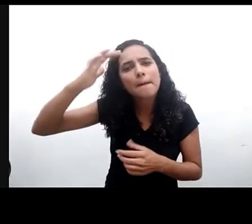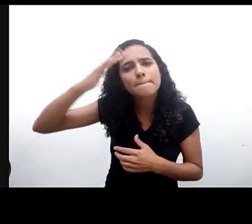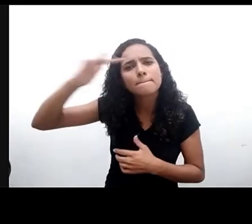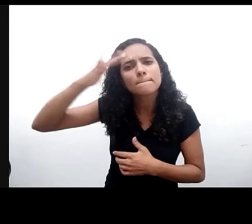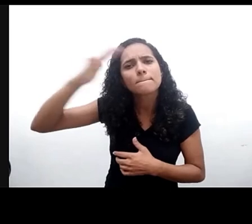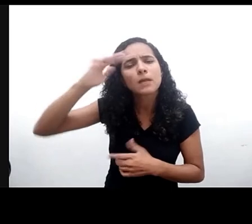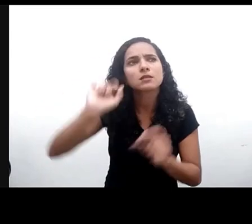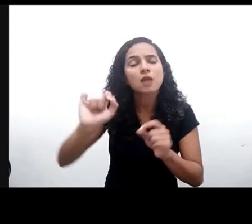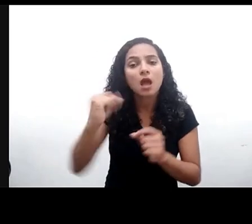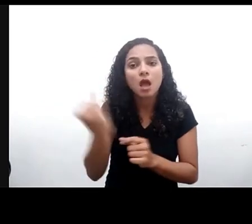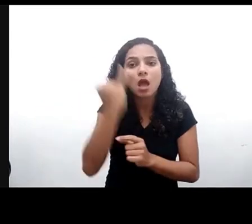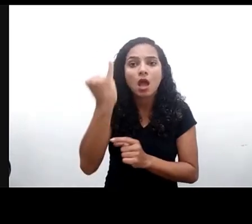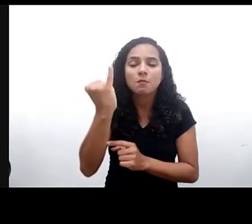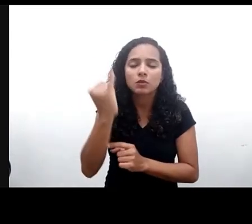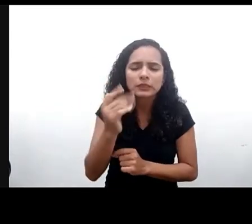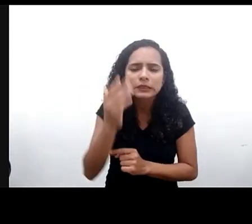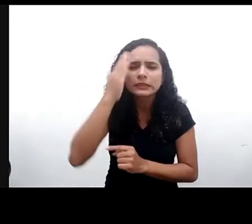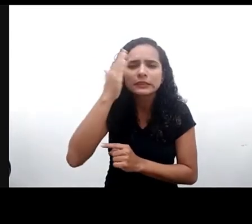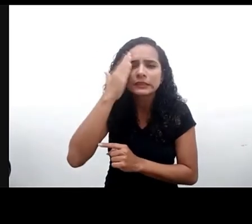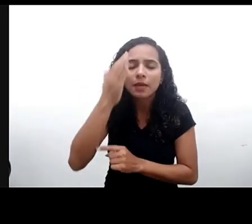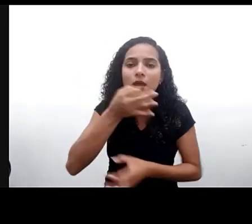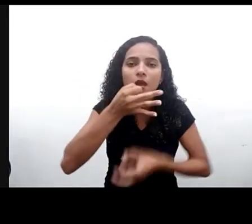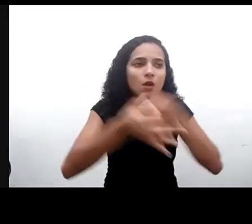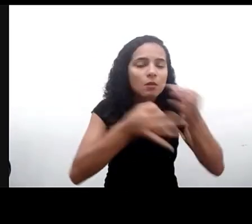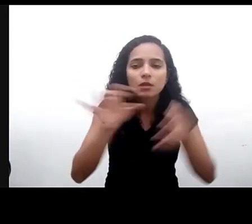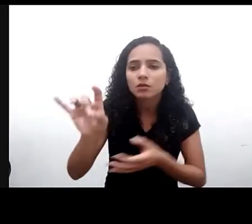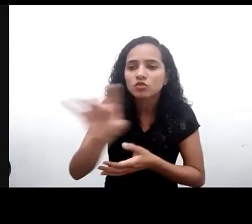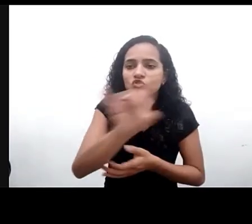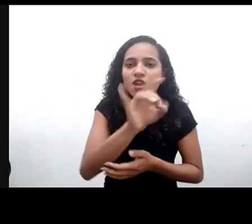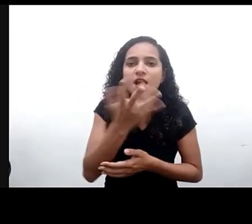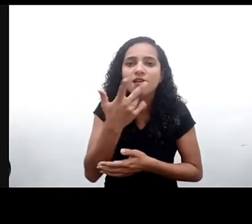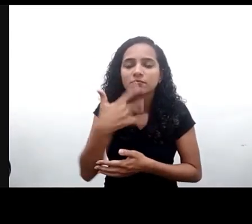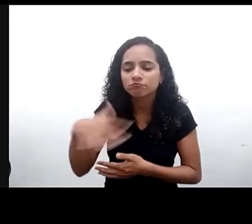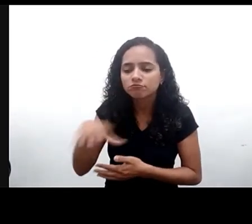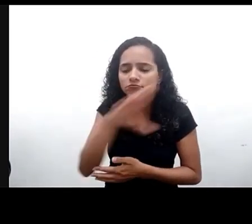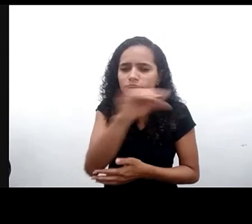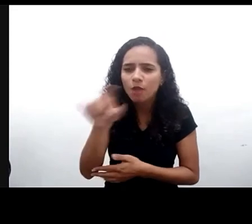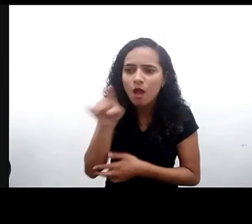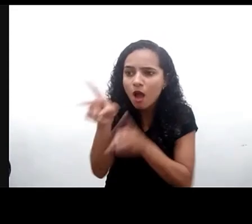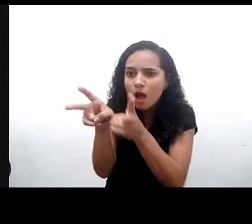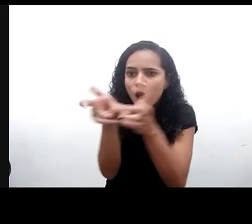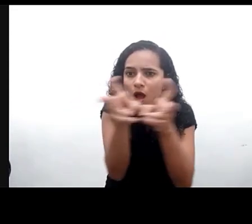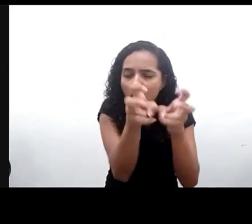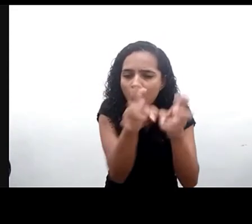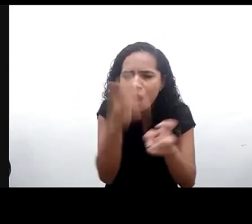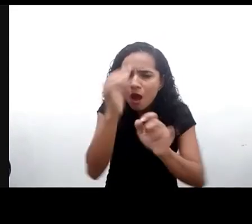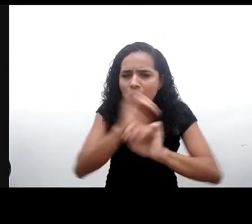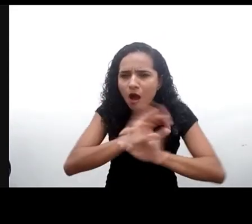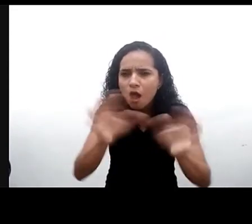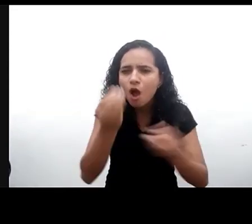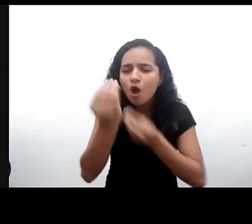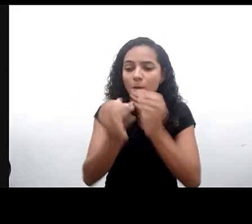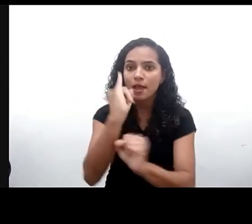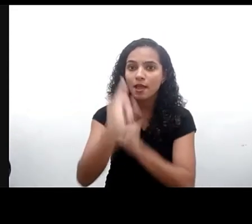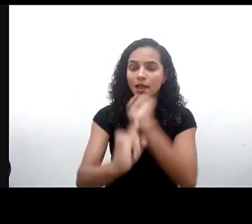poder ouvir de forma direta as opiniões das crianças e adolescentes sobre como coabitam a internet e como